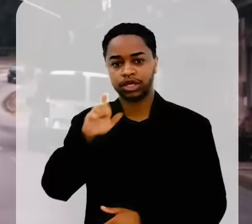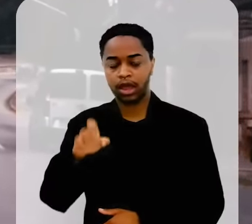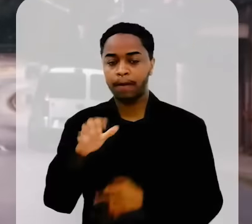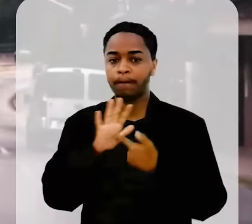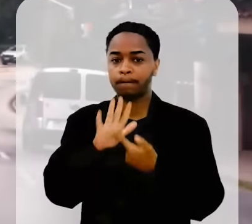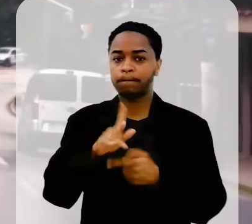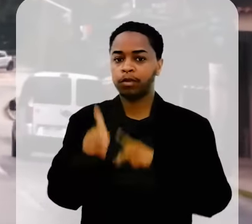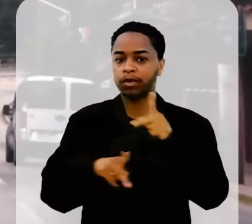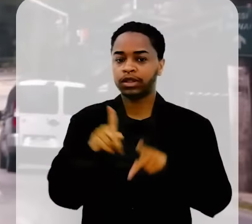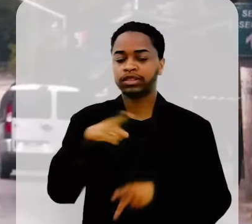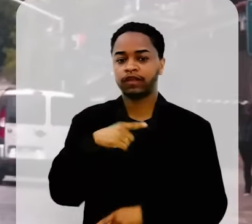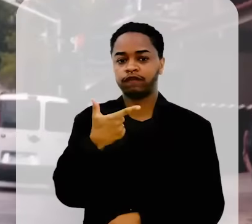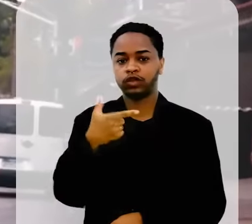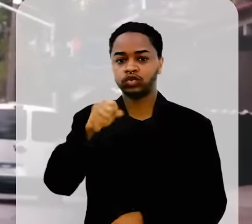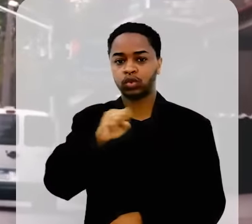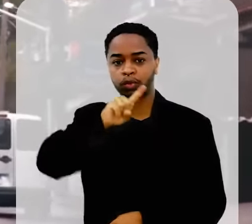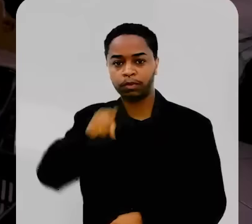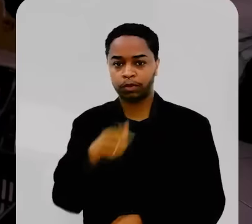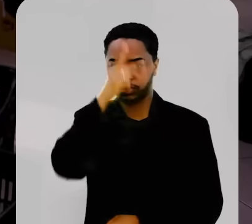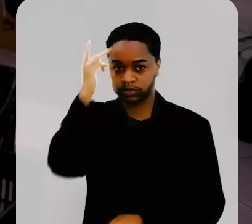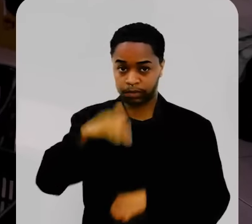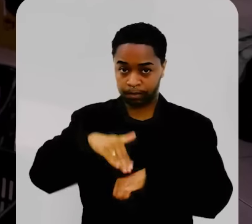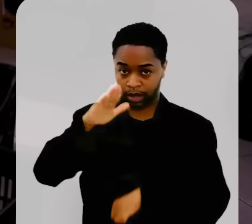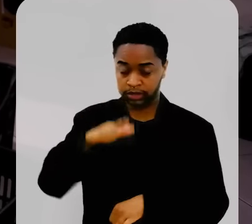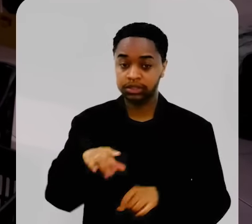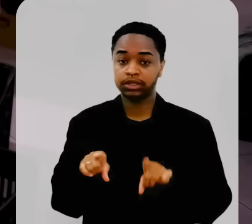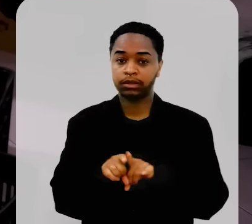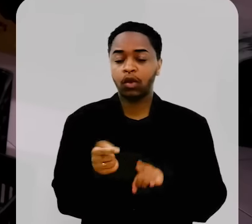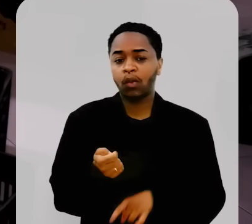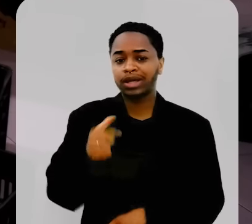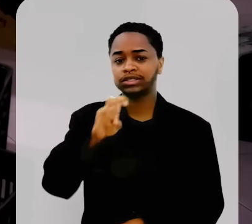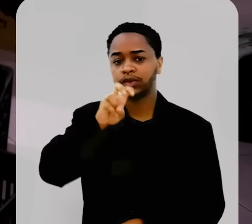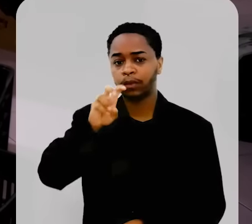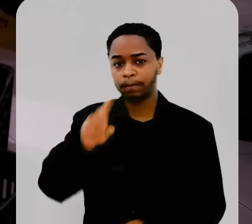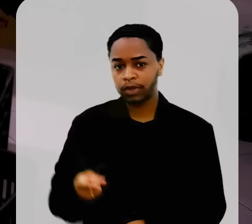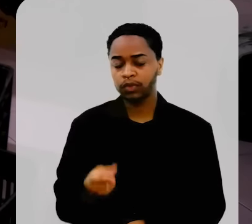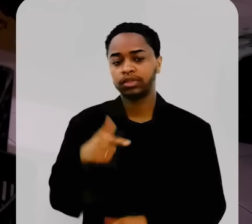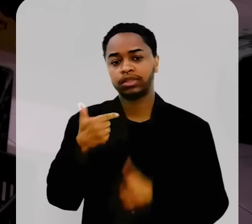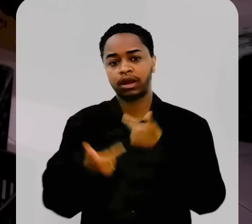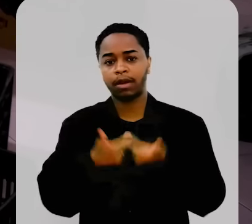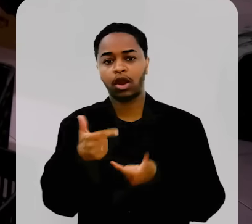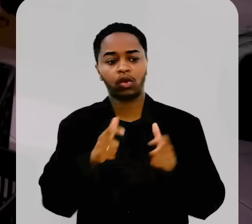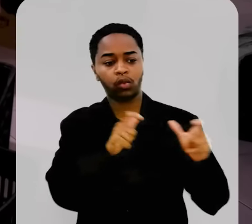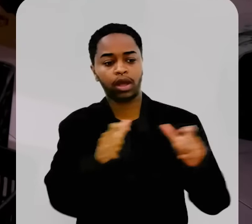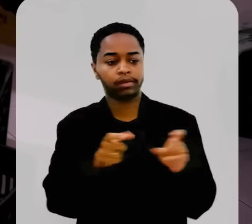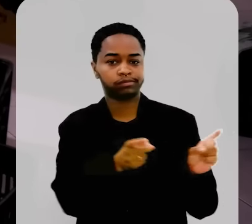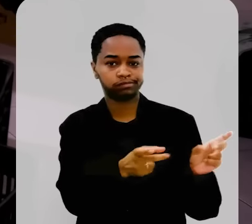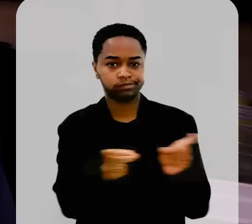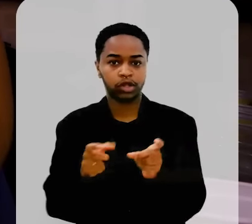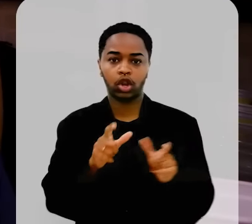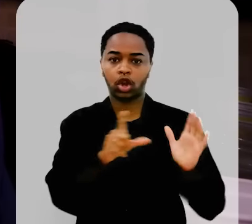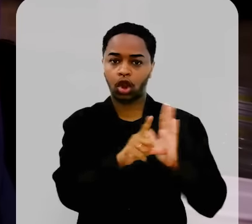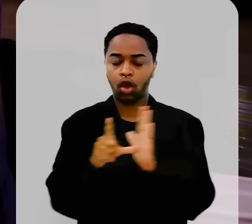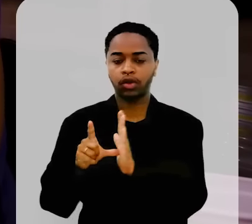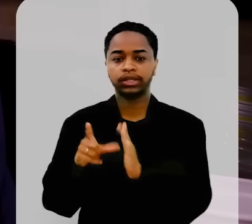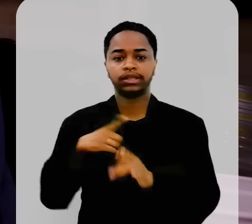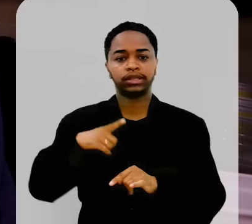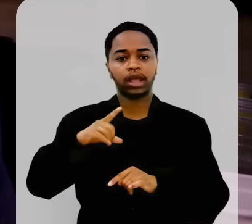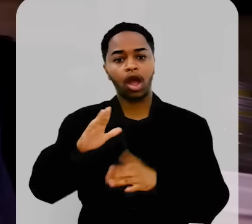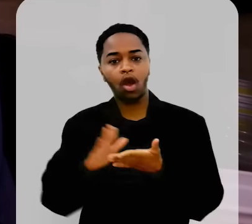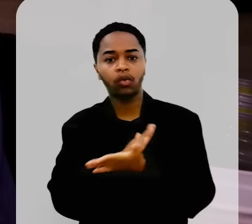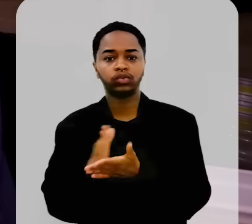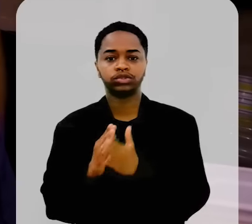ultrapassava 28 mil habitantes. Quase 5 mil trabalham em estabelecimentos comerciais. Muitos